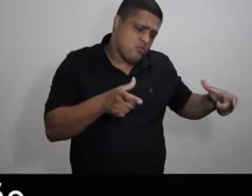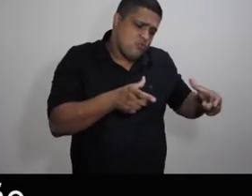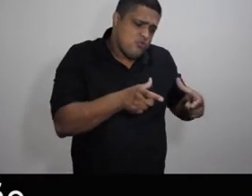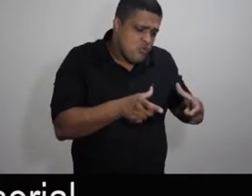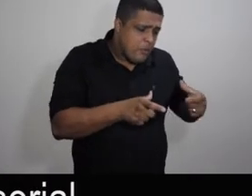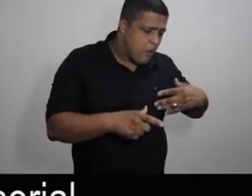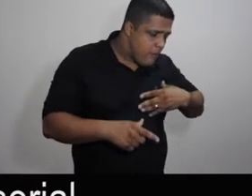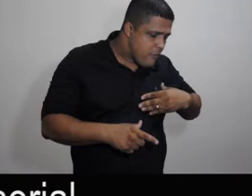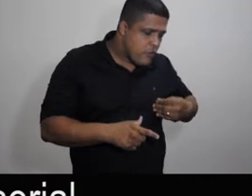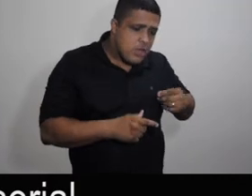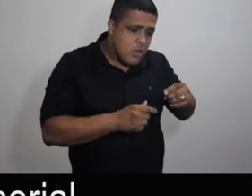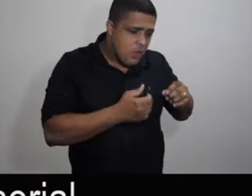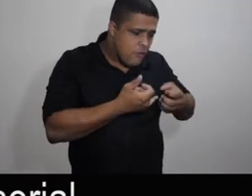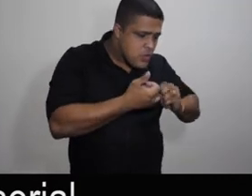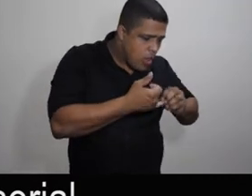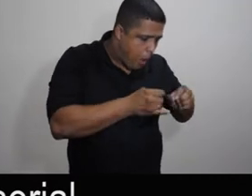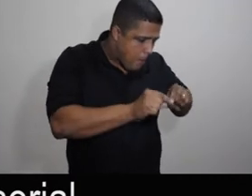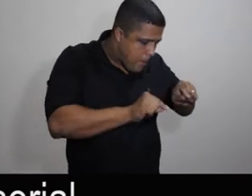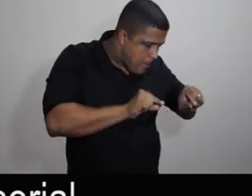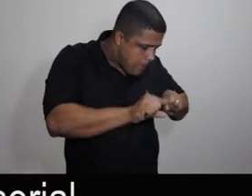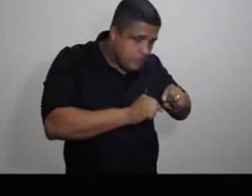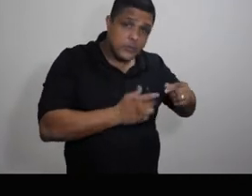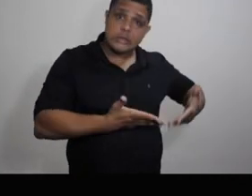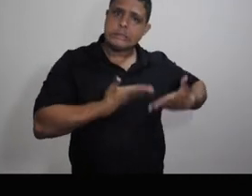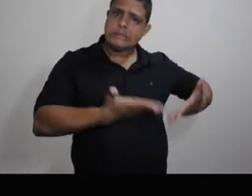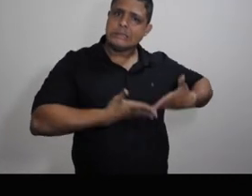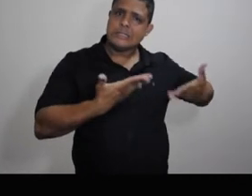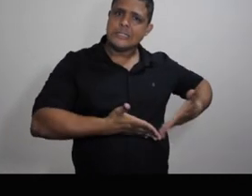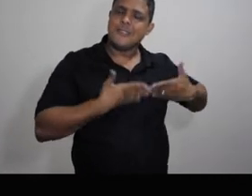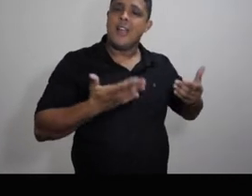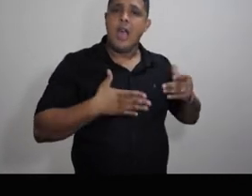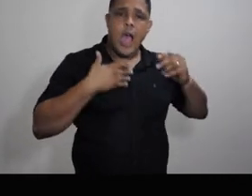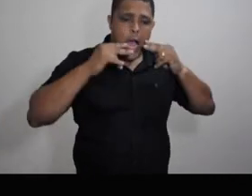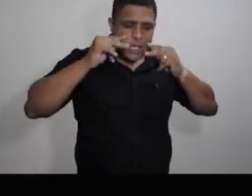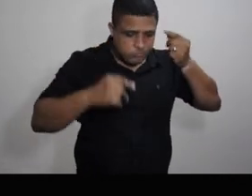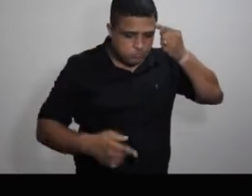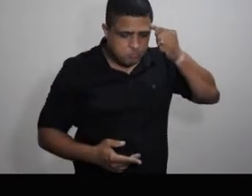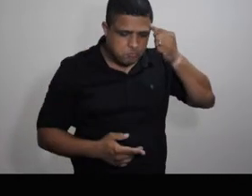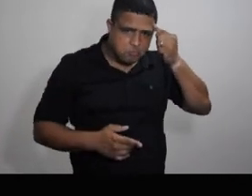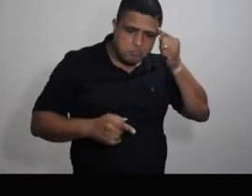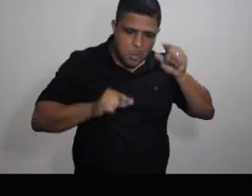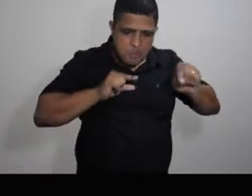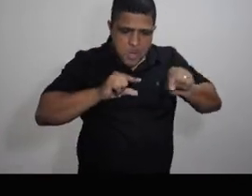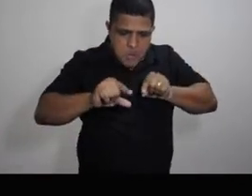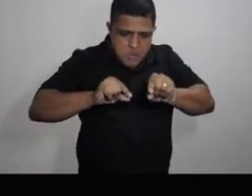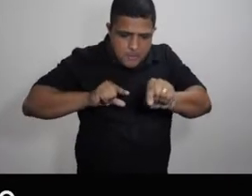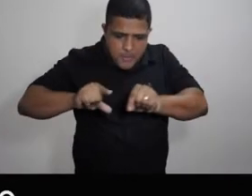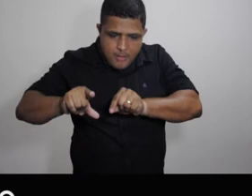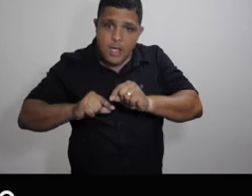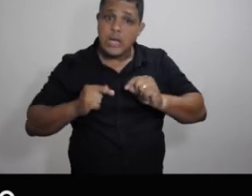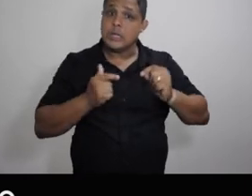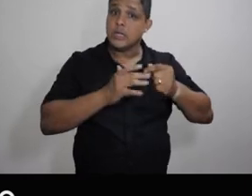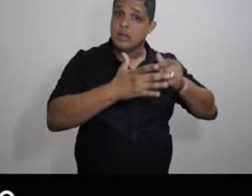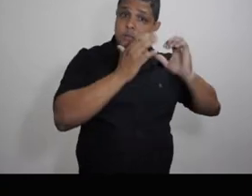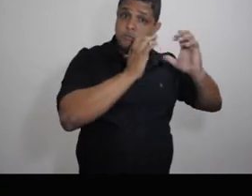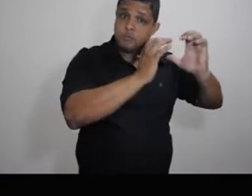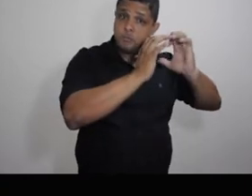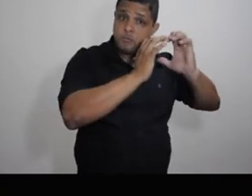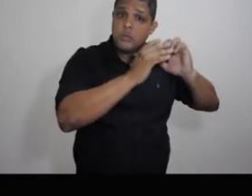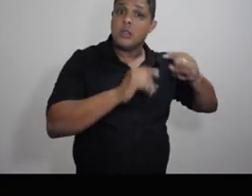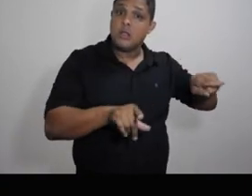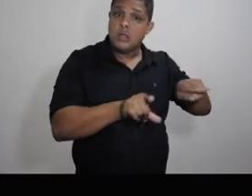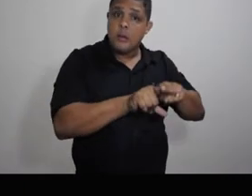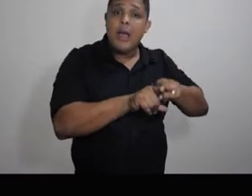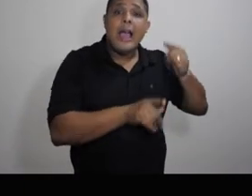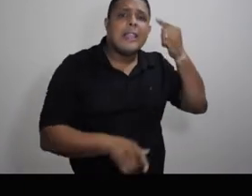feijão, meu filho vai ter uma estimulação sensorial, ele vai trabalhar a concentração. Então, isso é bem bacana. Uma coisa que a tem percebido é que